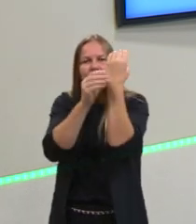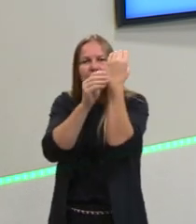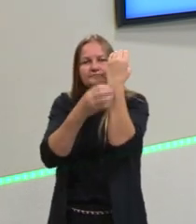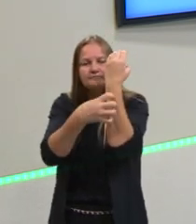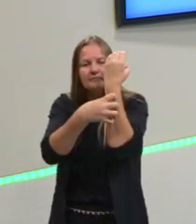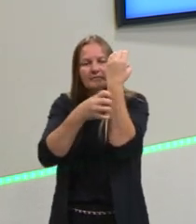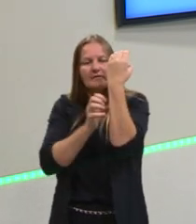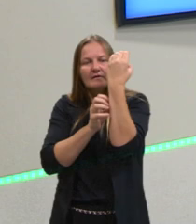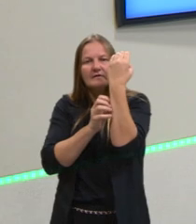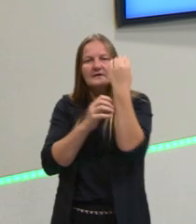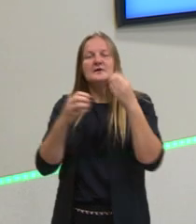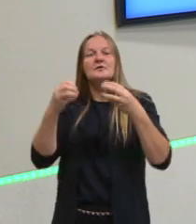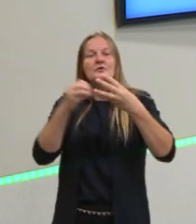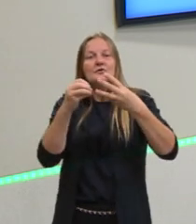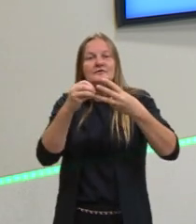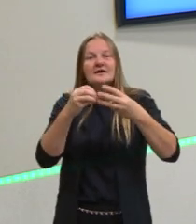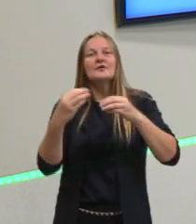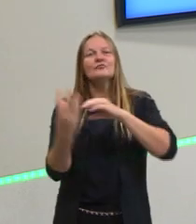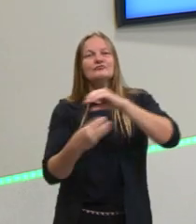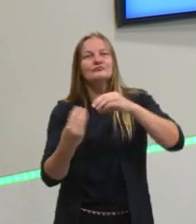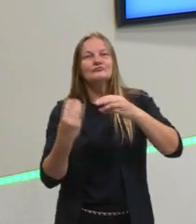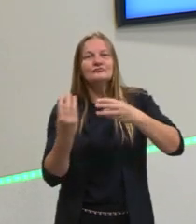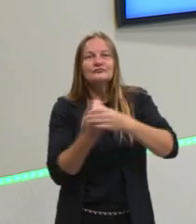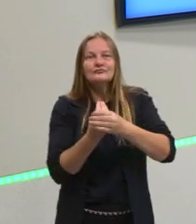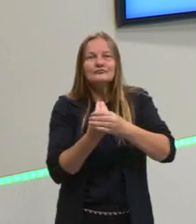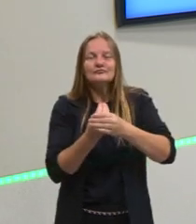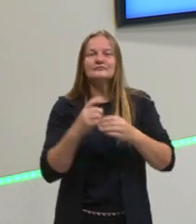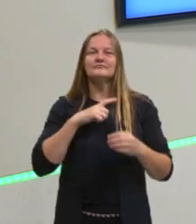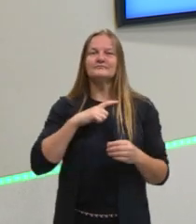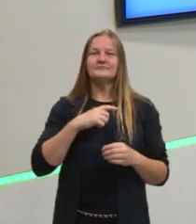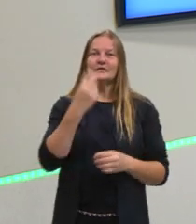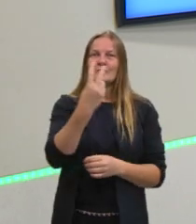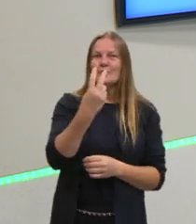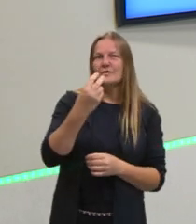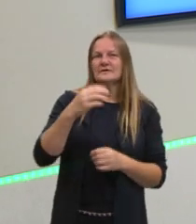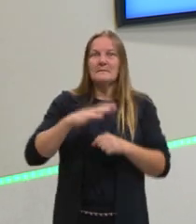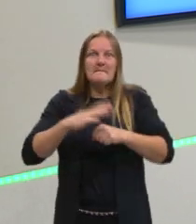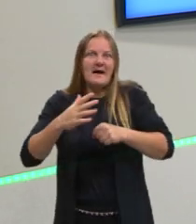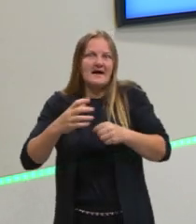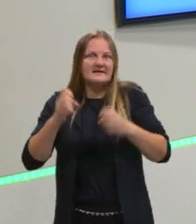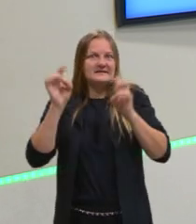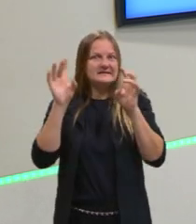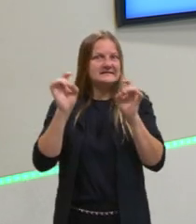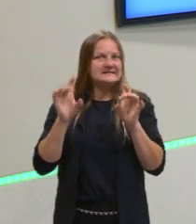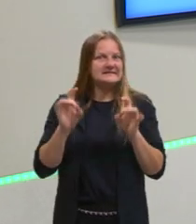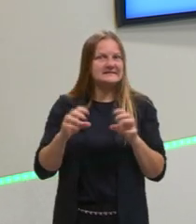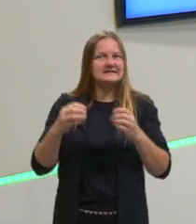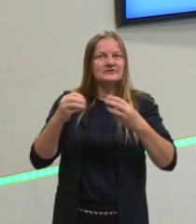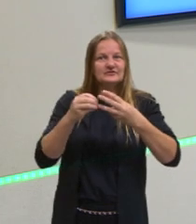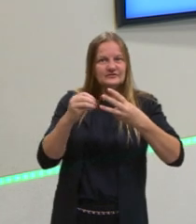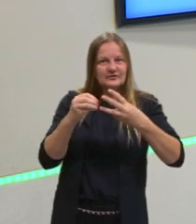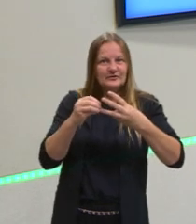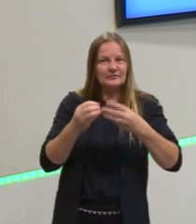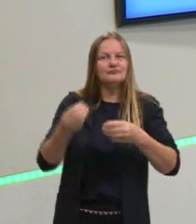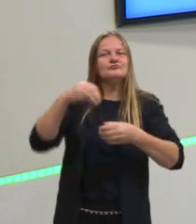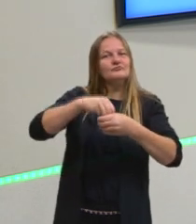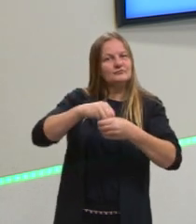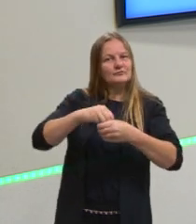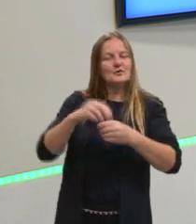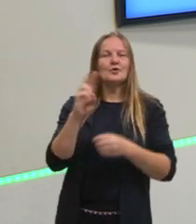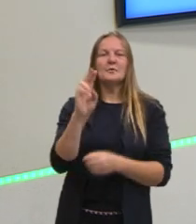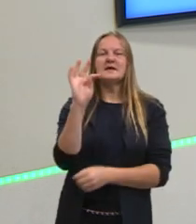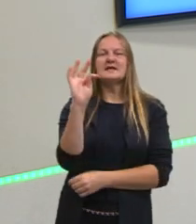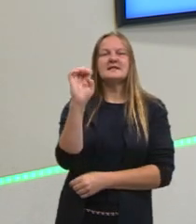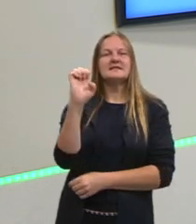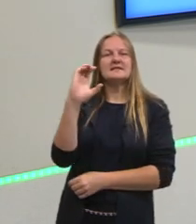células. Duas ou mais células especializadas em alguma determinada função. É um